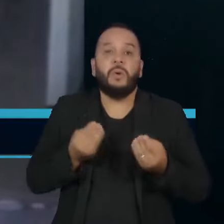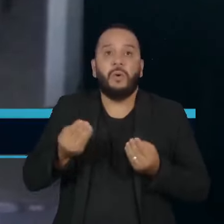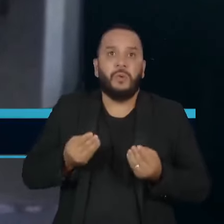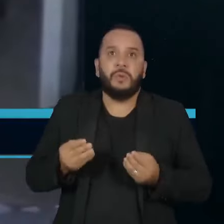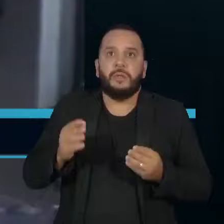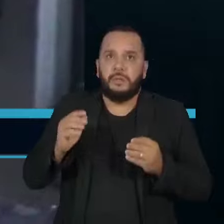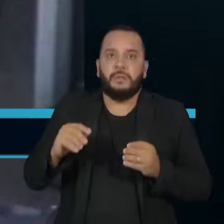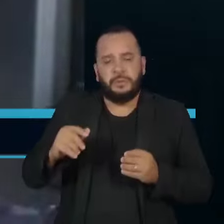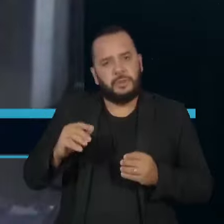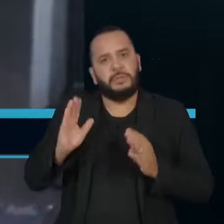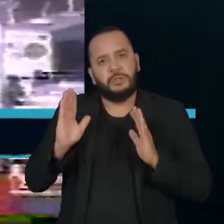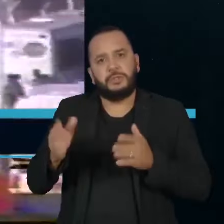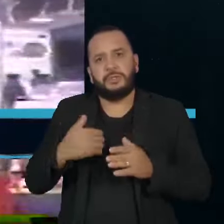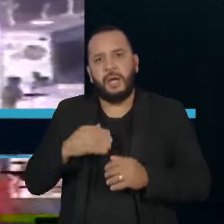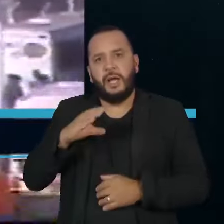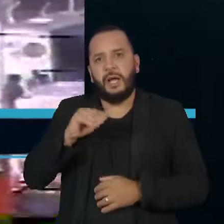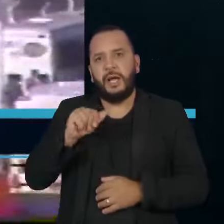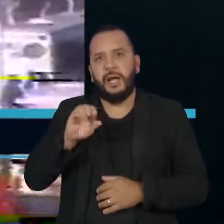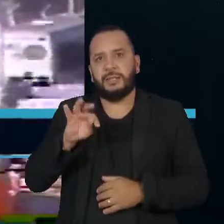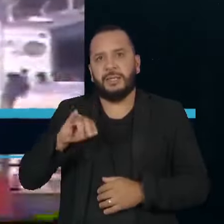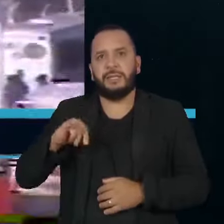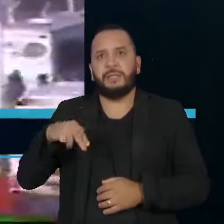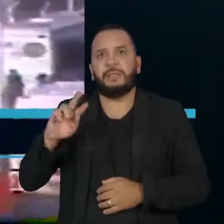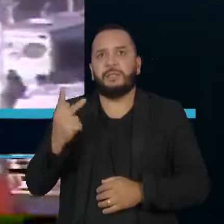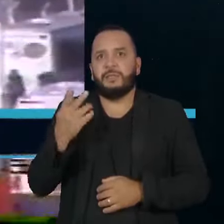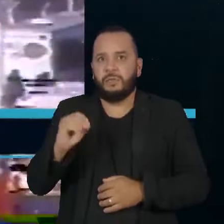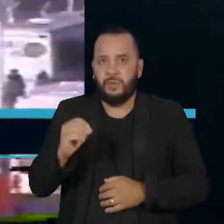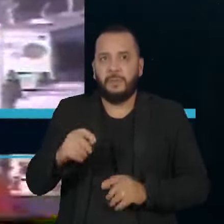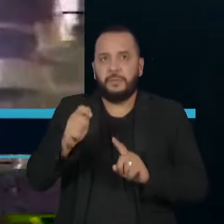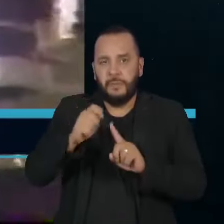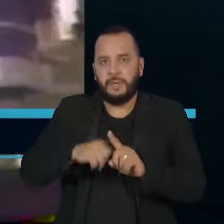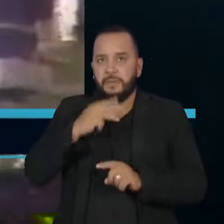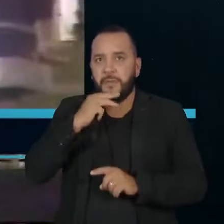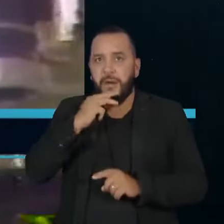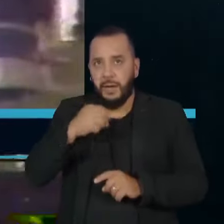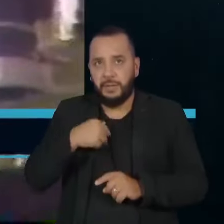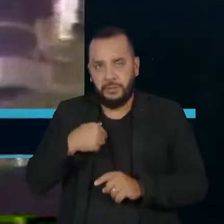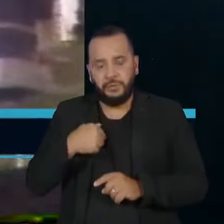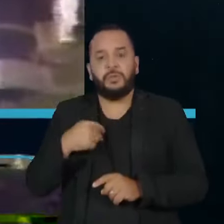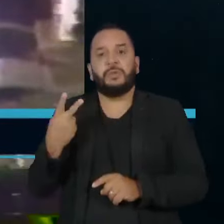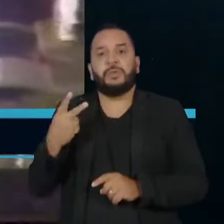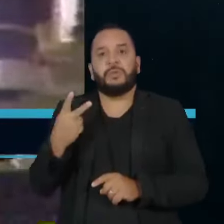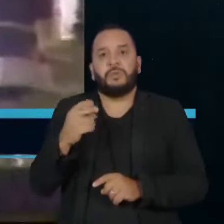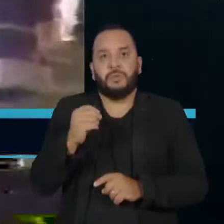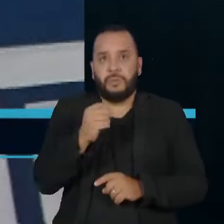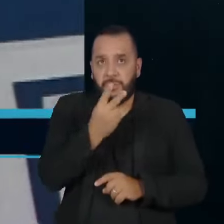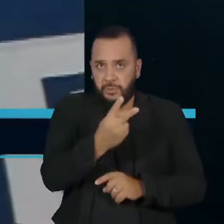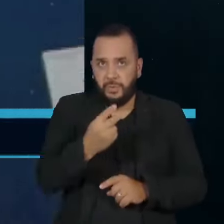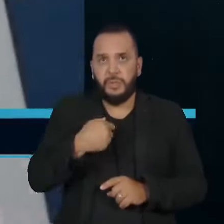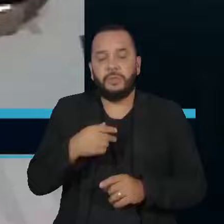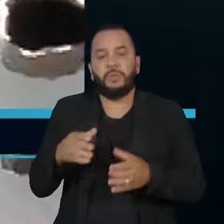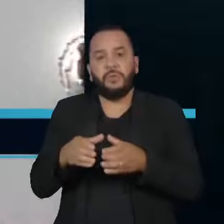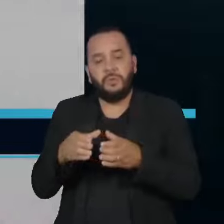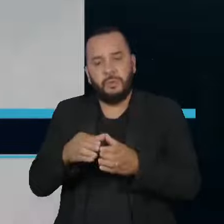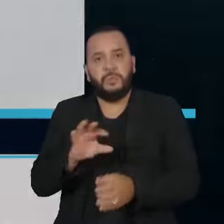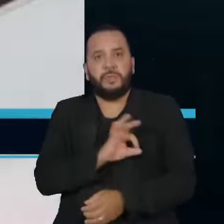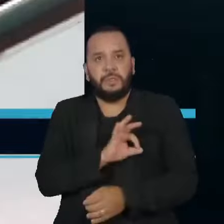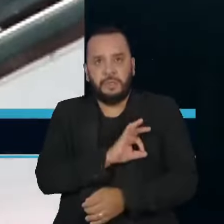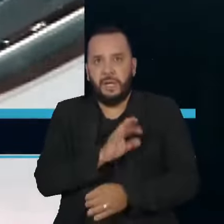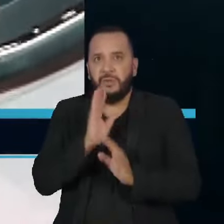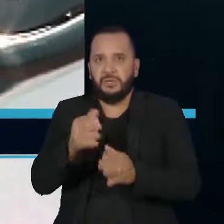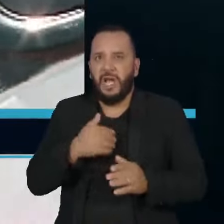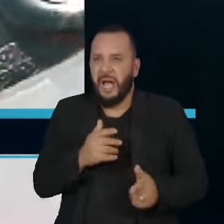conhecida como Operação Castelinho. Em março de 2002, um grupo de 100 policiais civis e militares fez 700